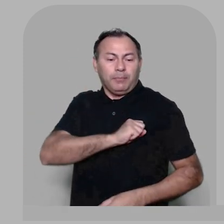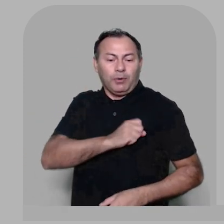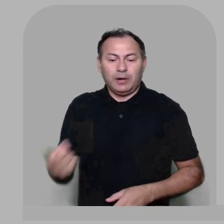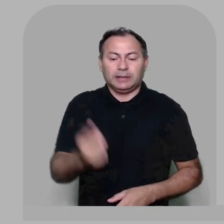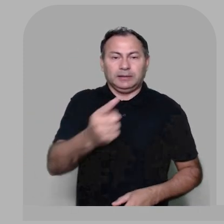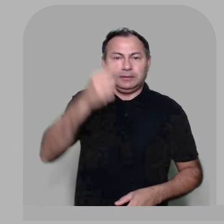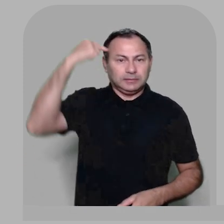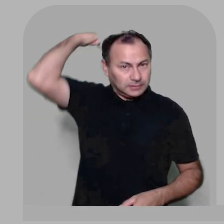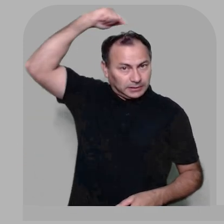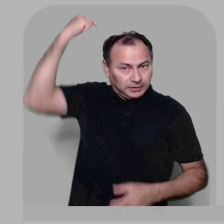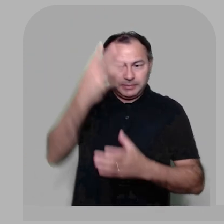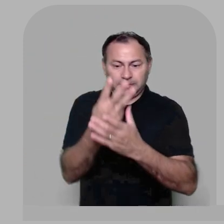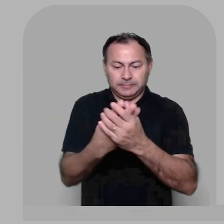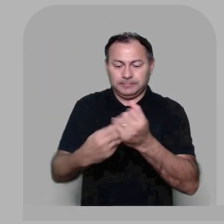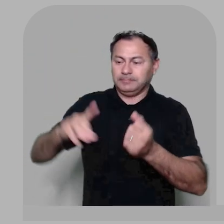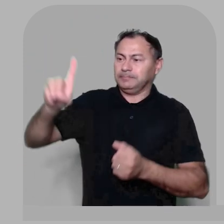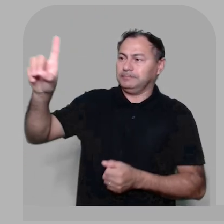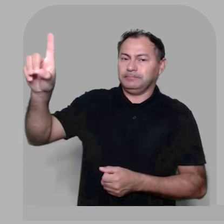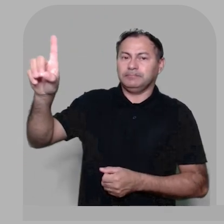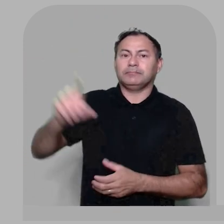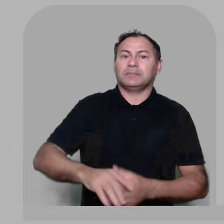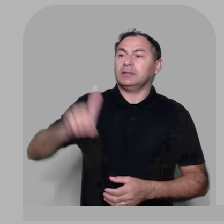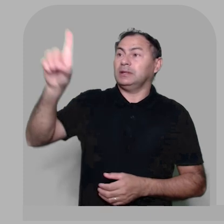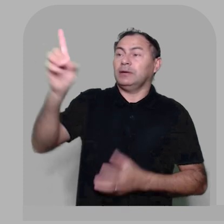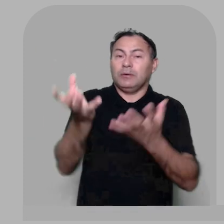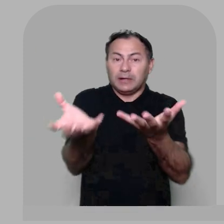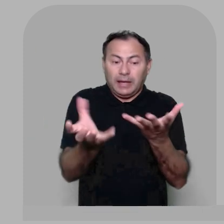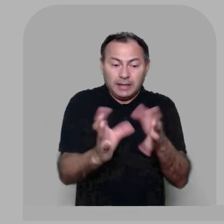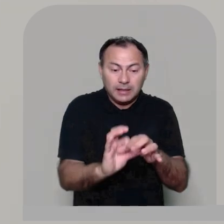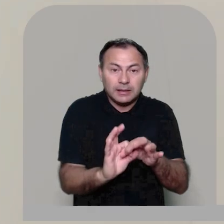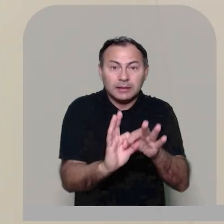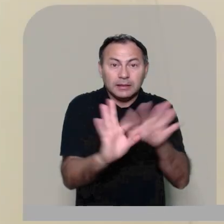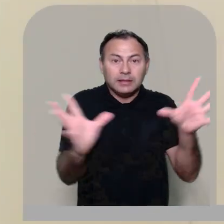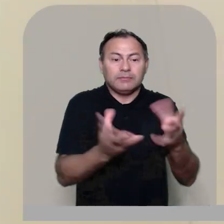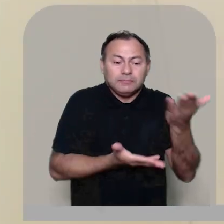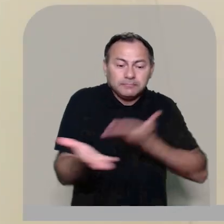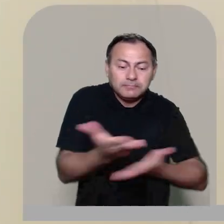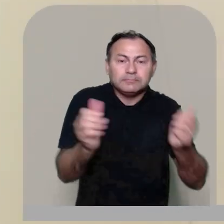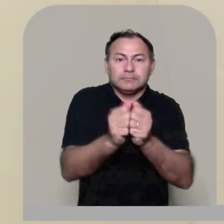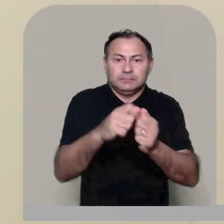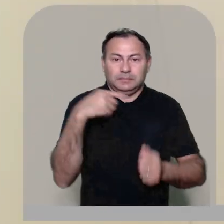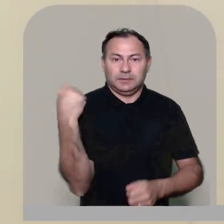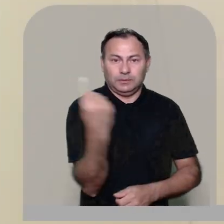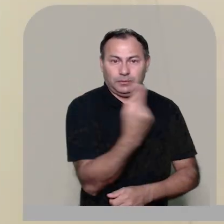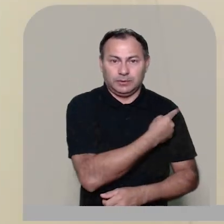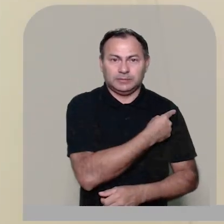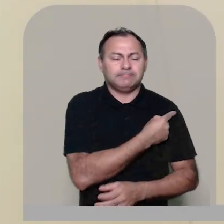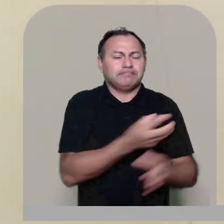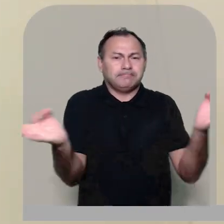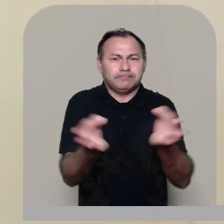eterno da santíssima trindade deus quis livremente compartilhar conosco